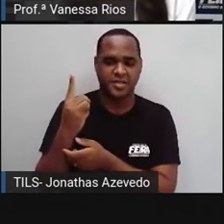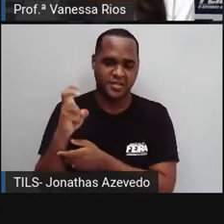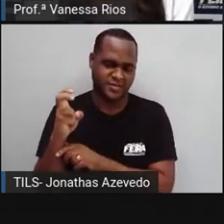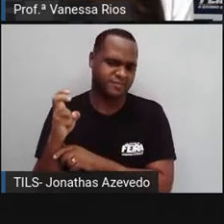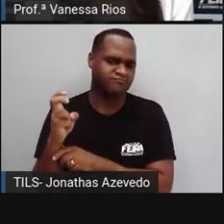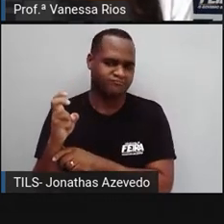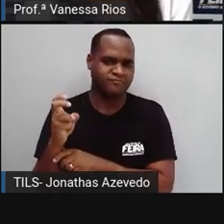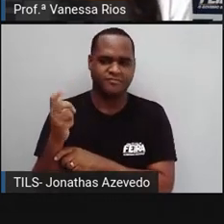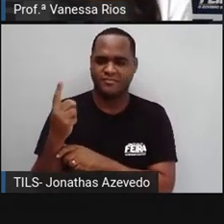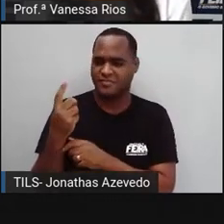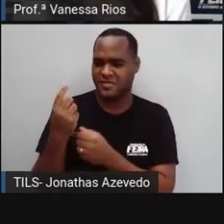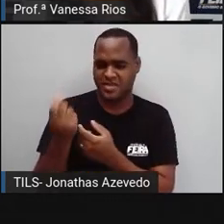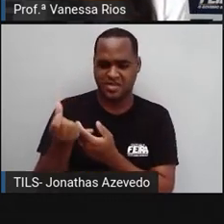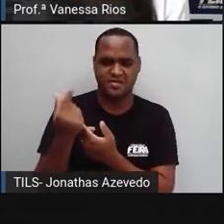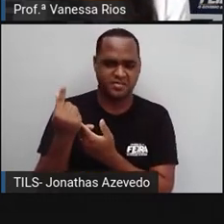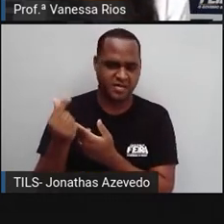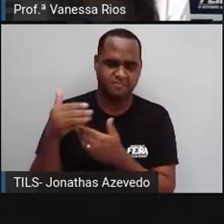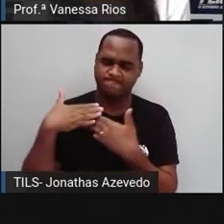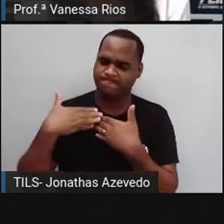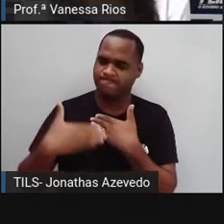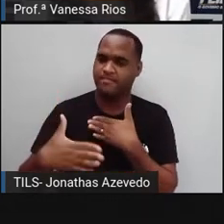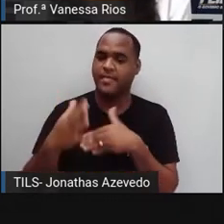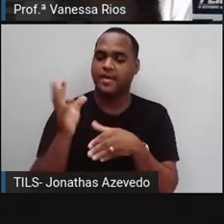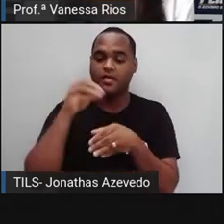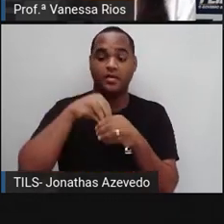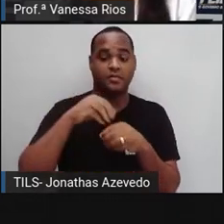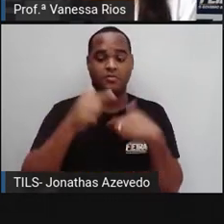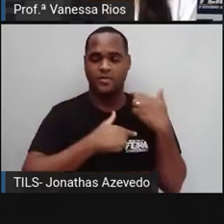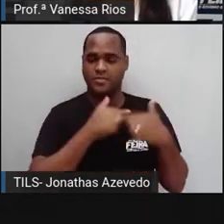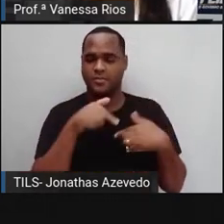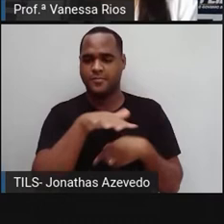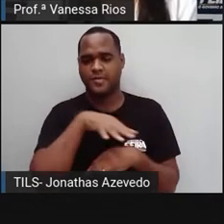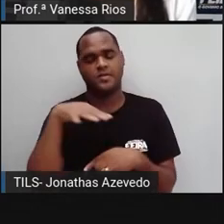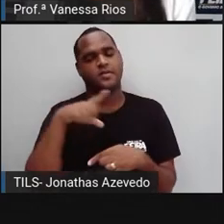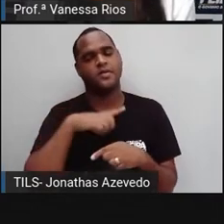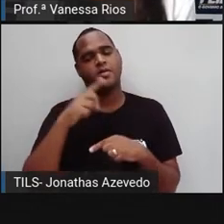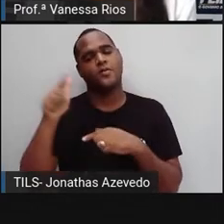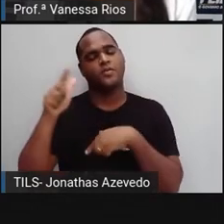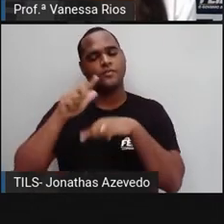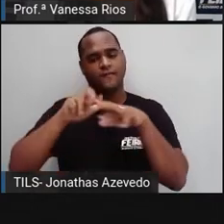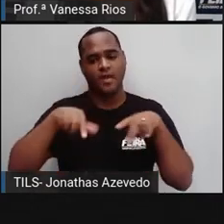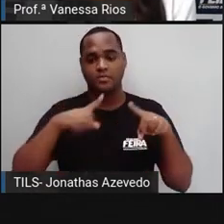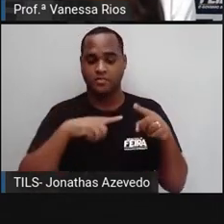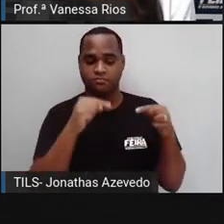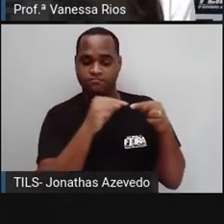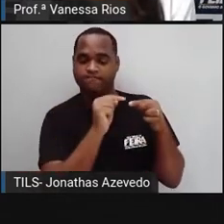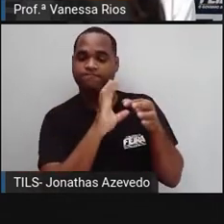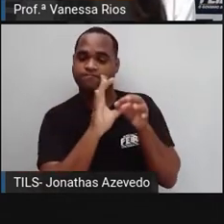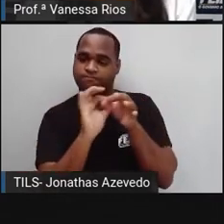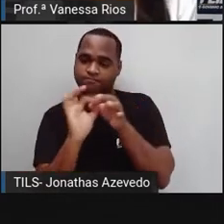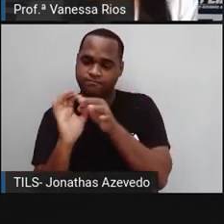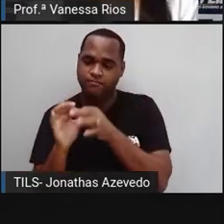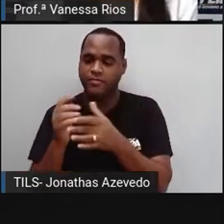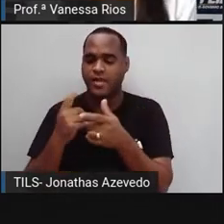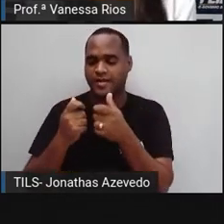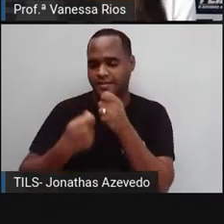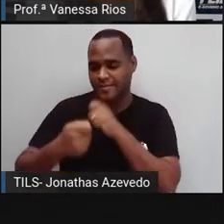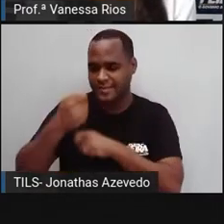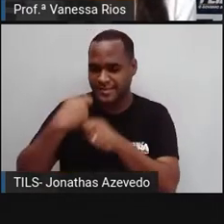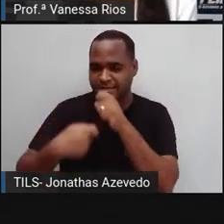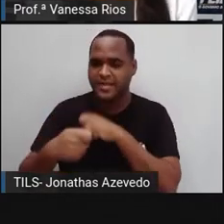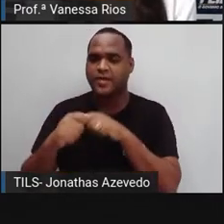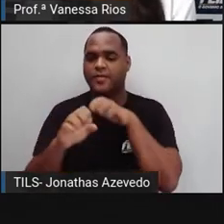né? E foi aí aprimorando e introduzindo em sua carreira outras atividades relacionadas à administração de empresas,